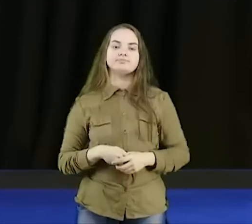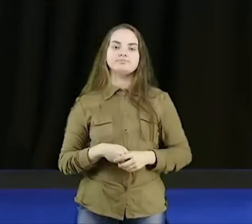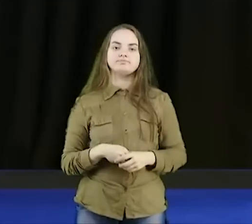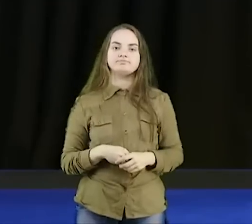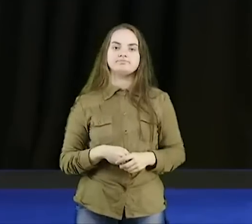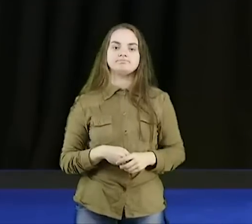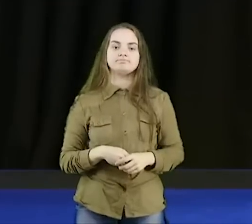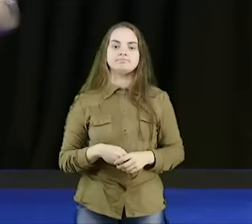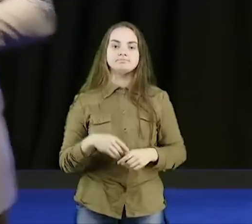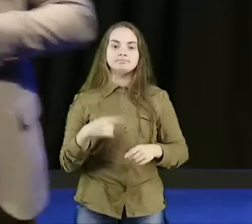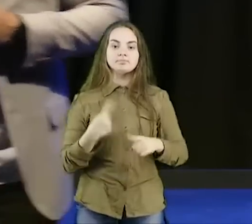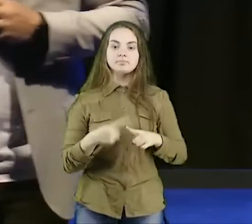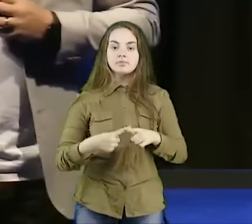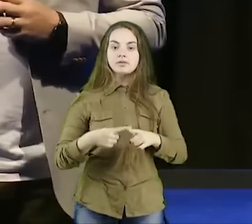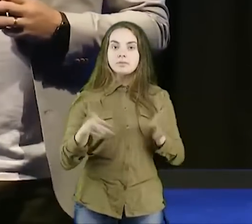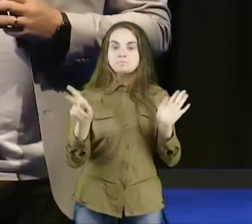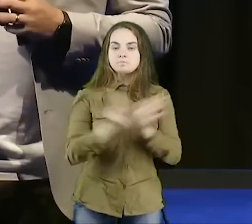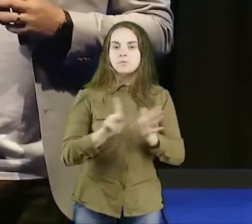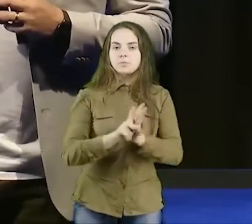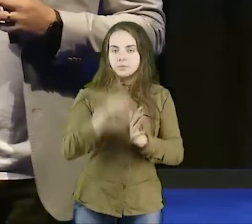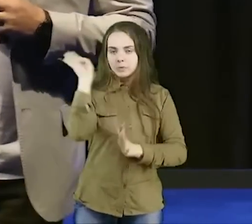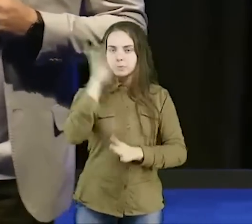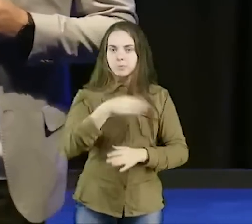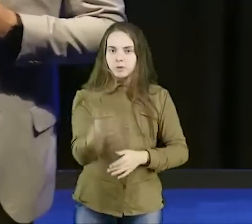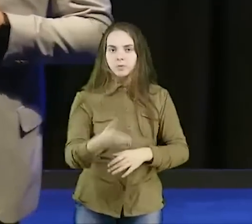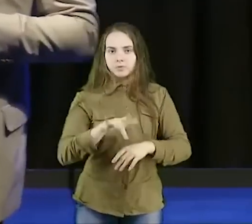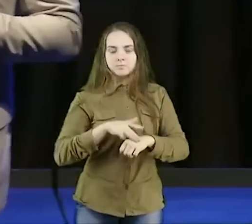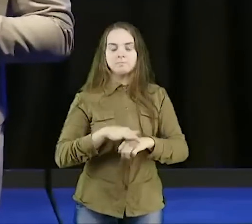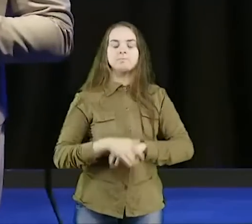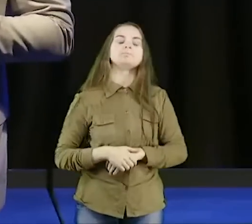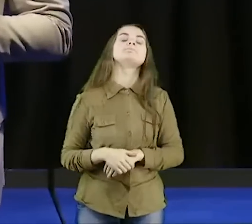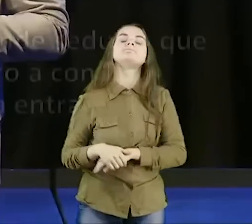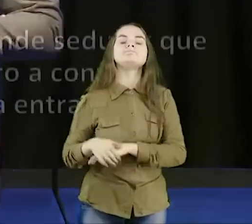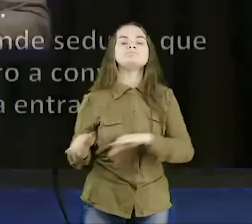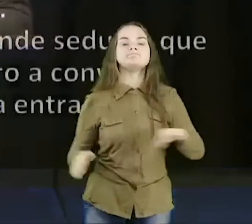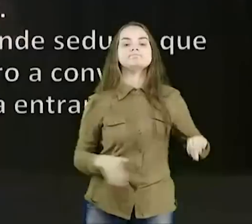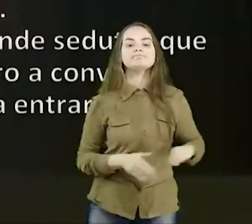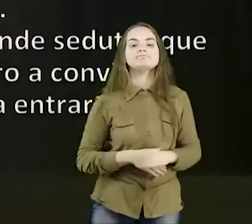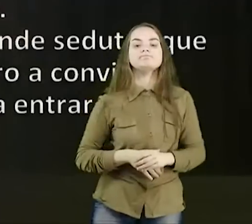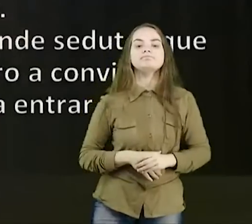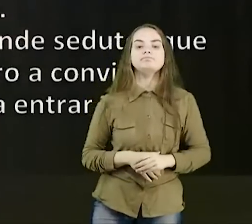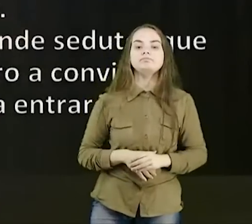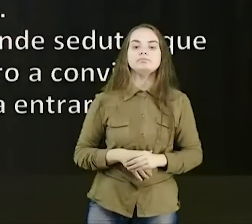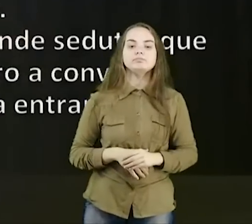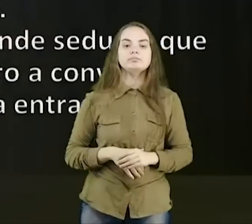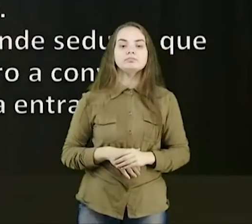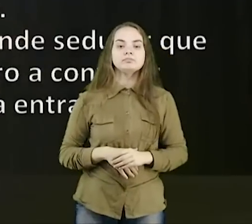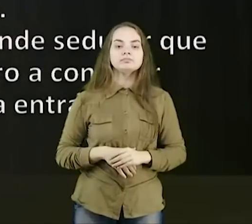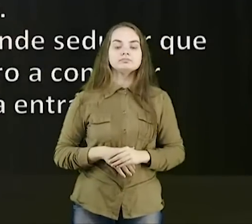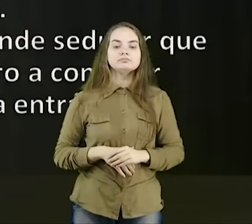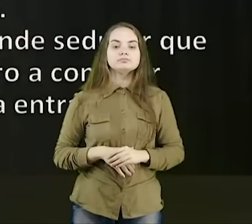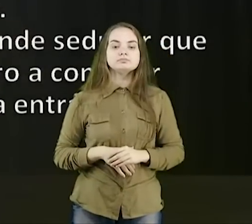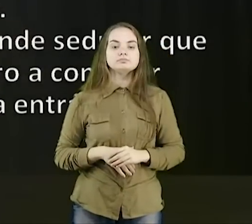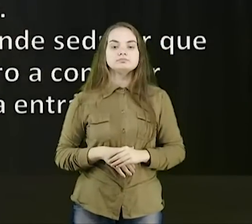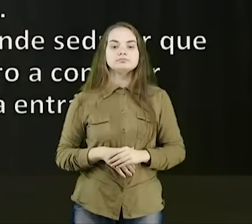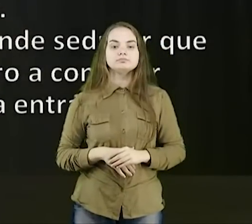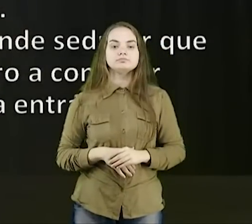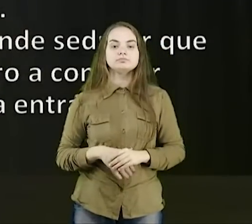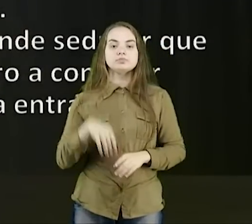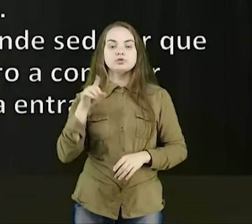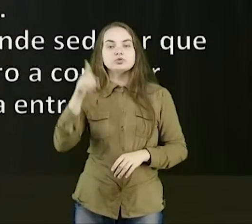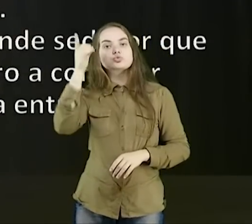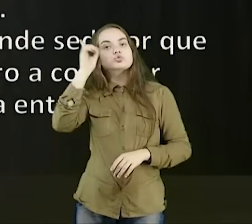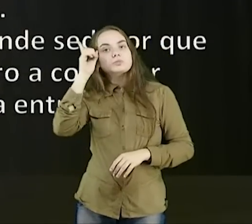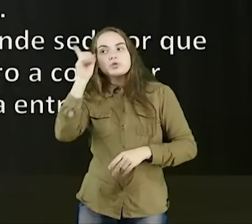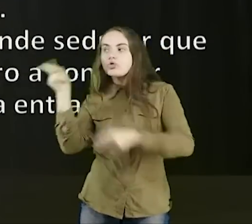justamente, uma presença maligna, o inimigo é um grande sedutor, que convence o hospedeiro, a convidar, outros demônios